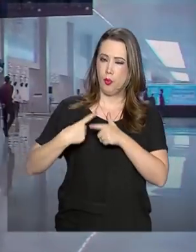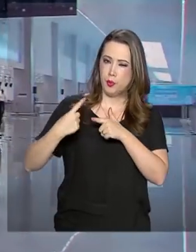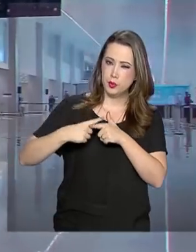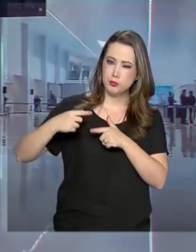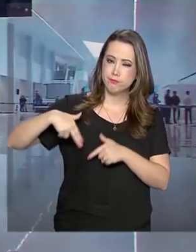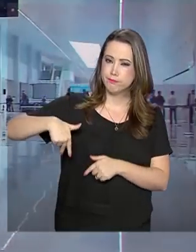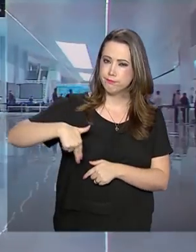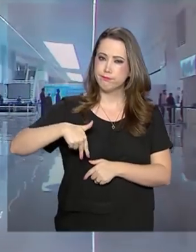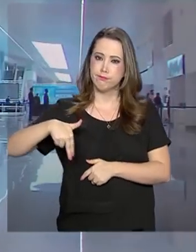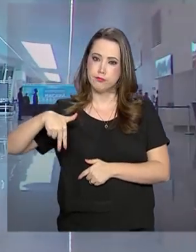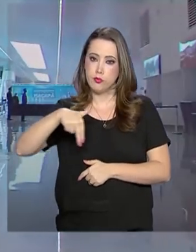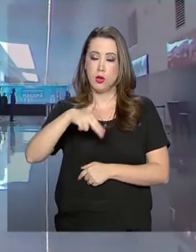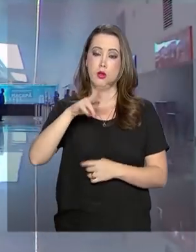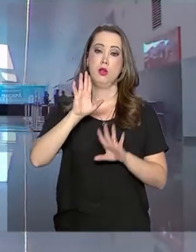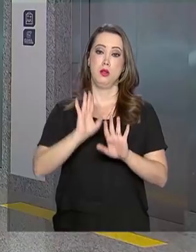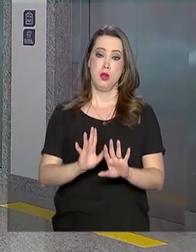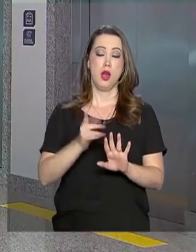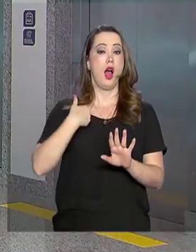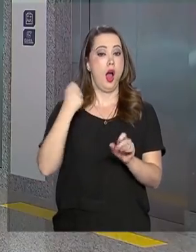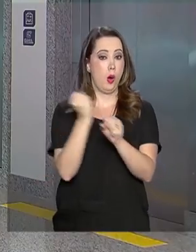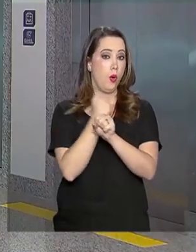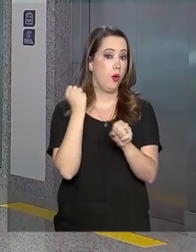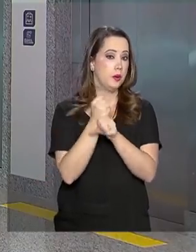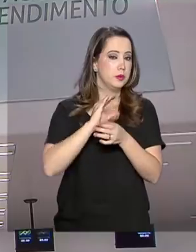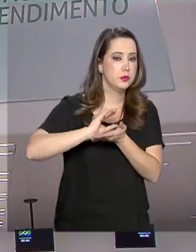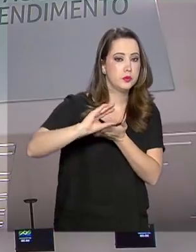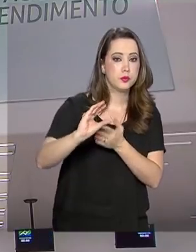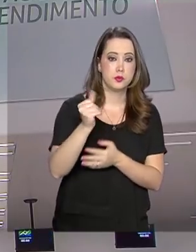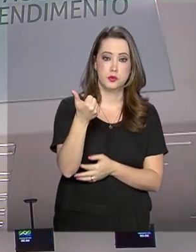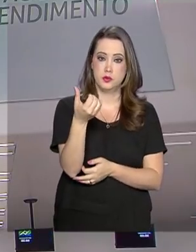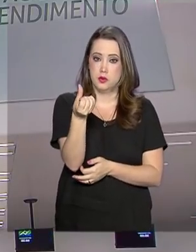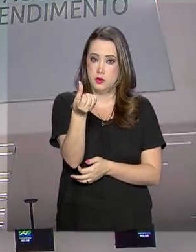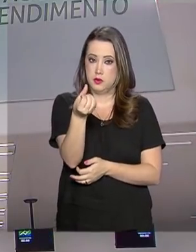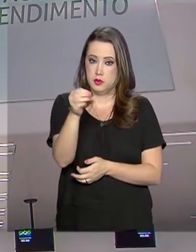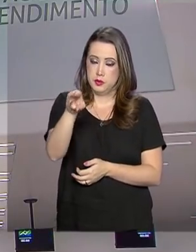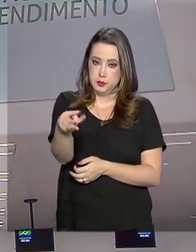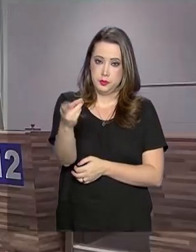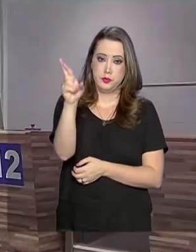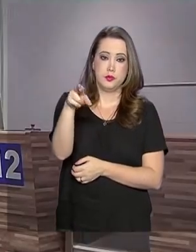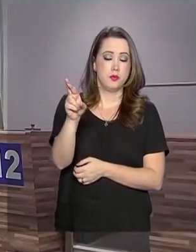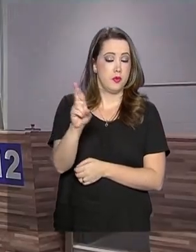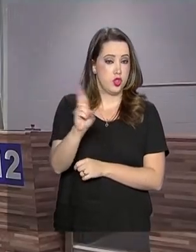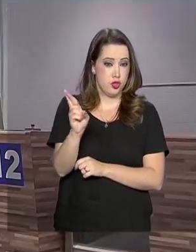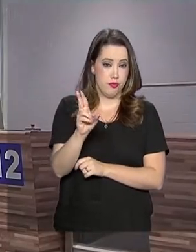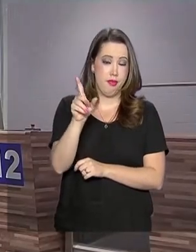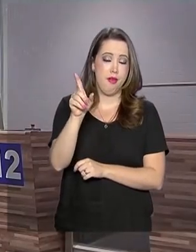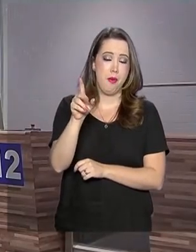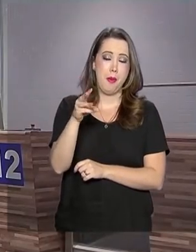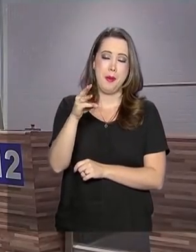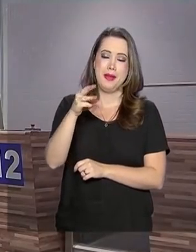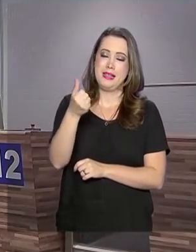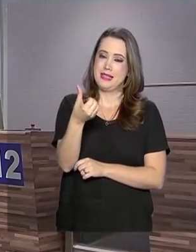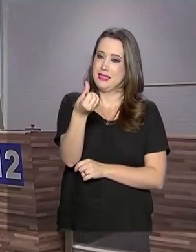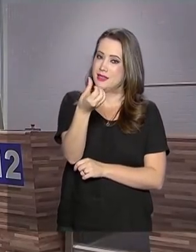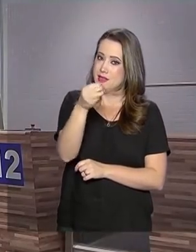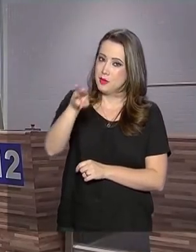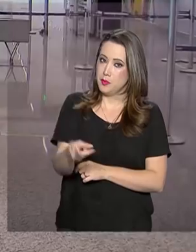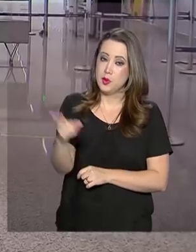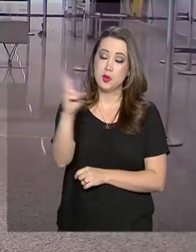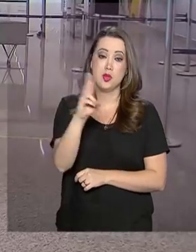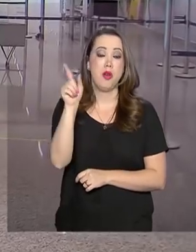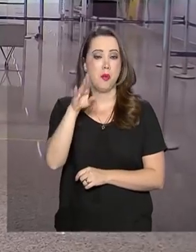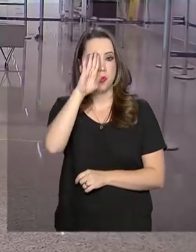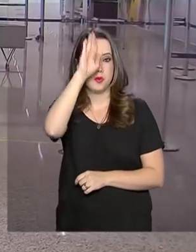reduzida. A obra, que recebeu investimentos de 166 milhões de reais, é um dos principais empreendimentos do